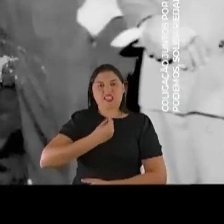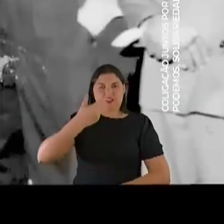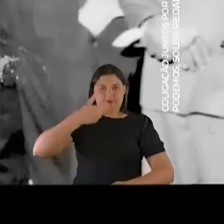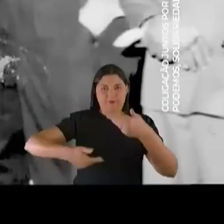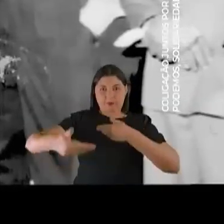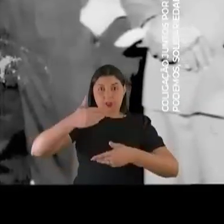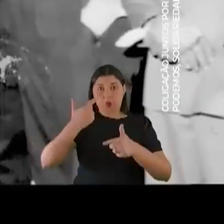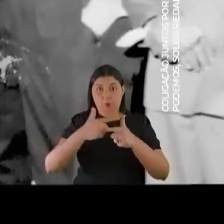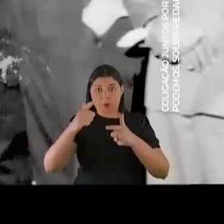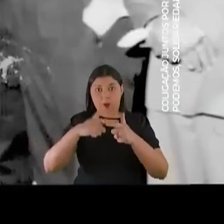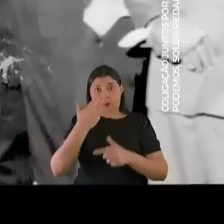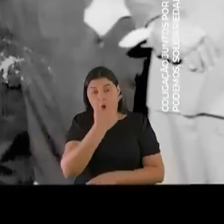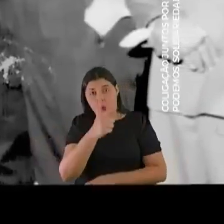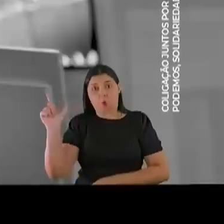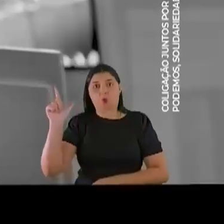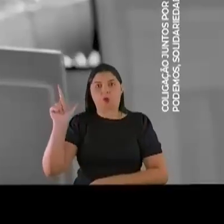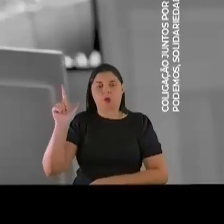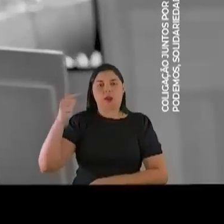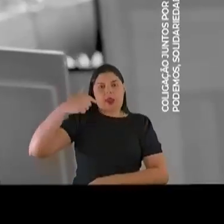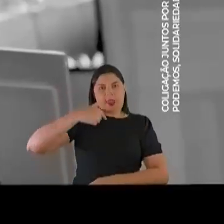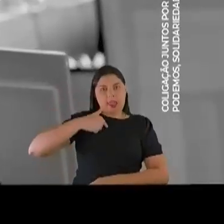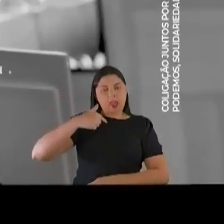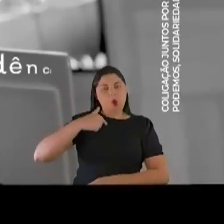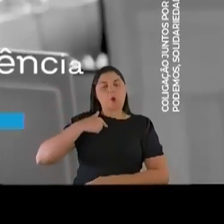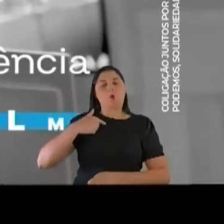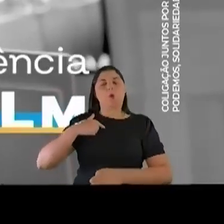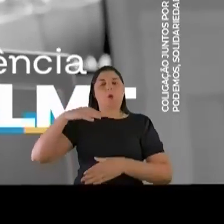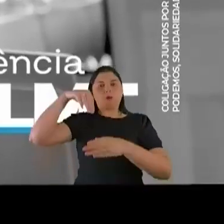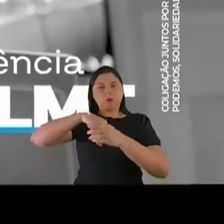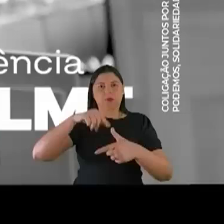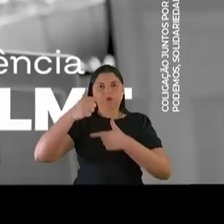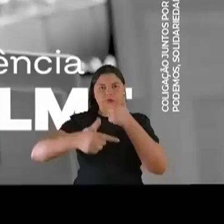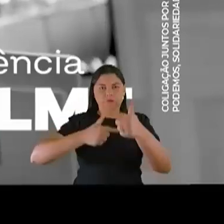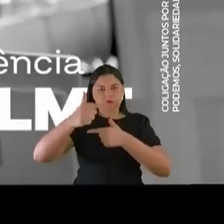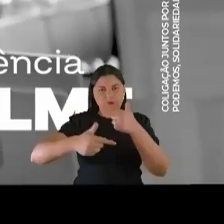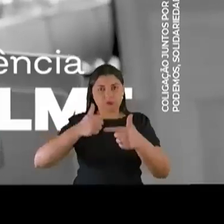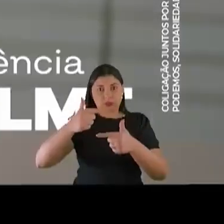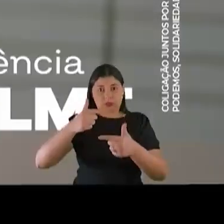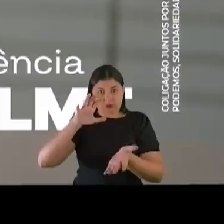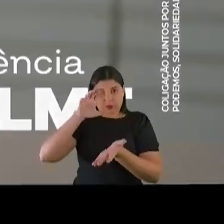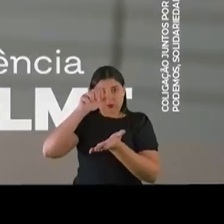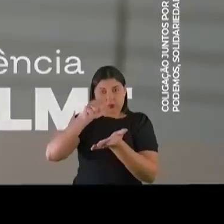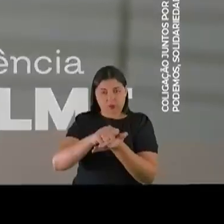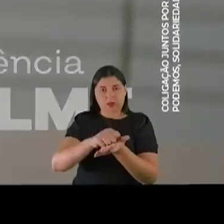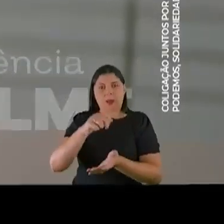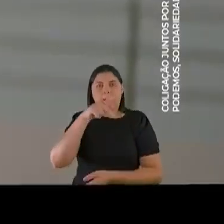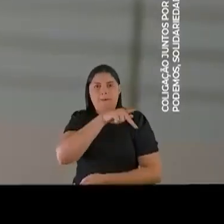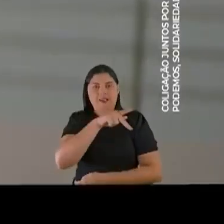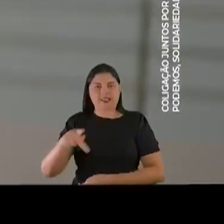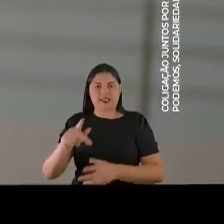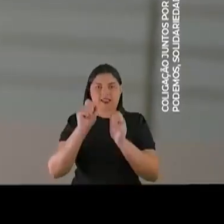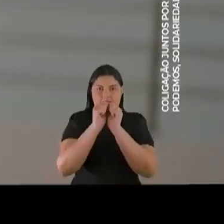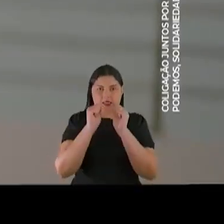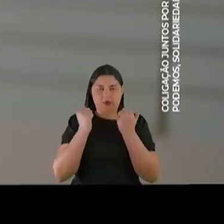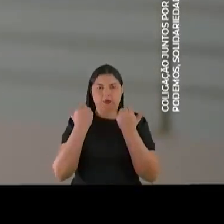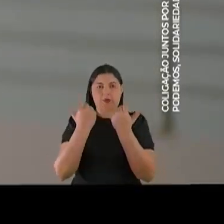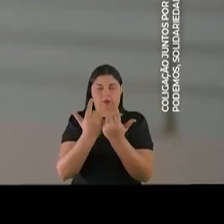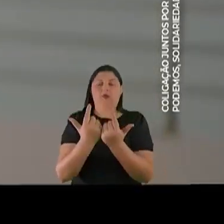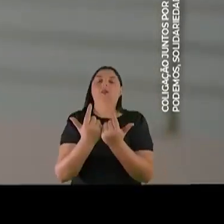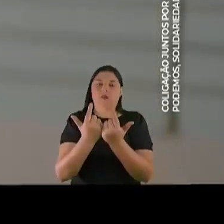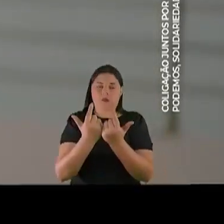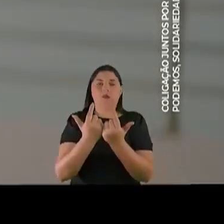CEMAT, nas empresas. E quando assumi a presidência da Assembleia, esse sim, foi um dos maiores